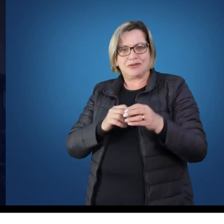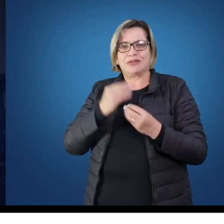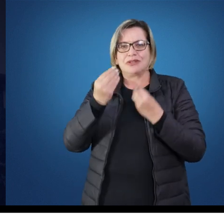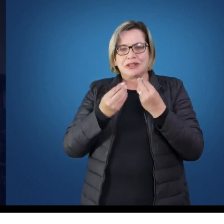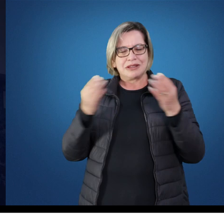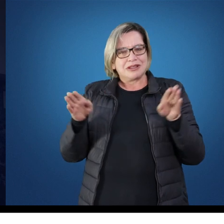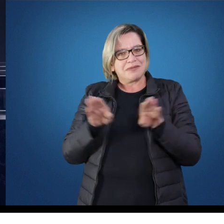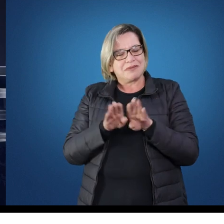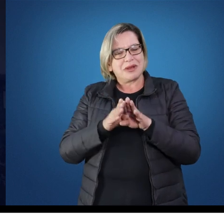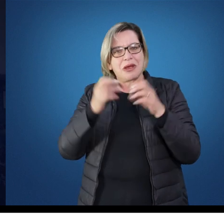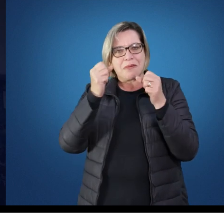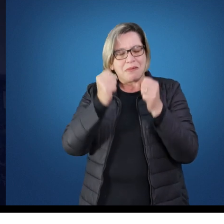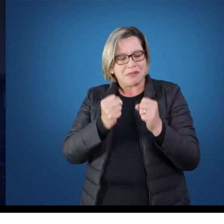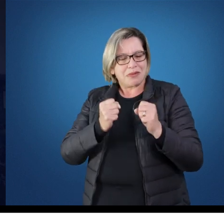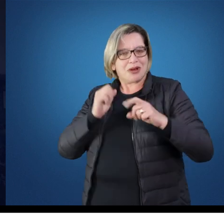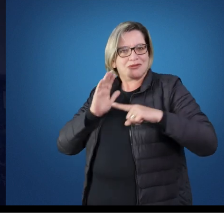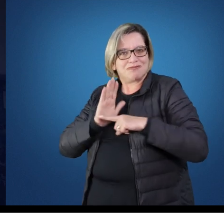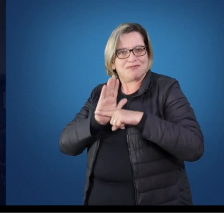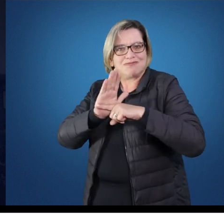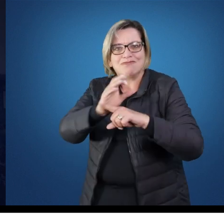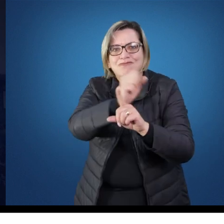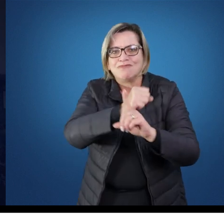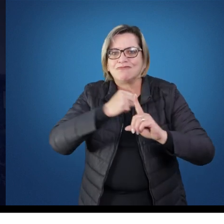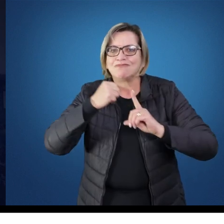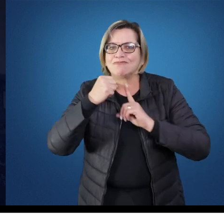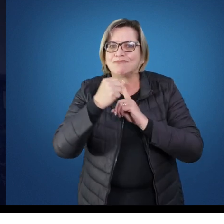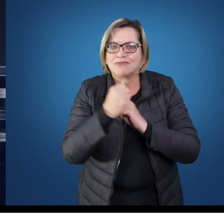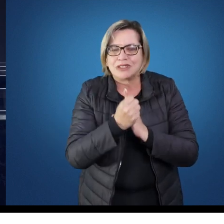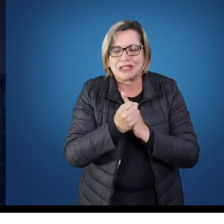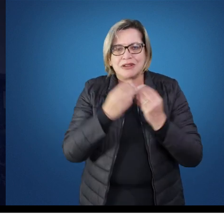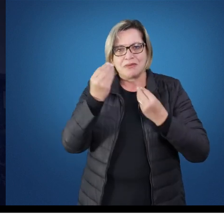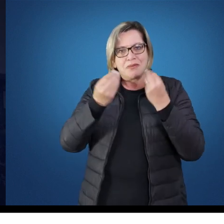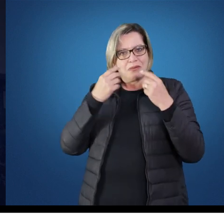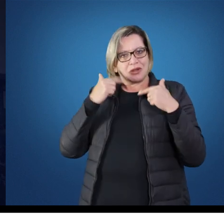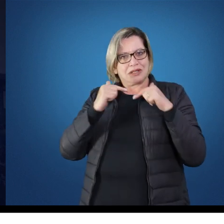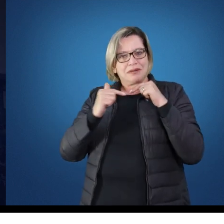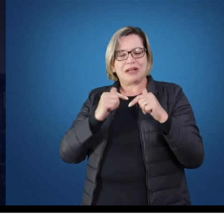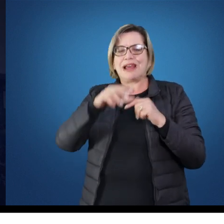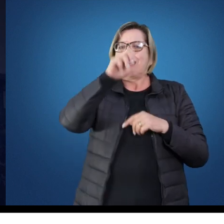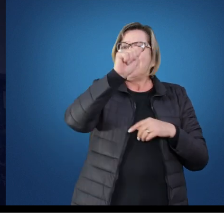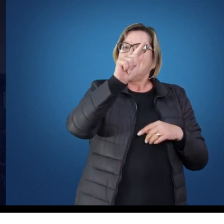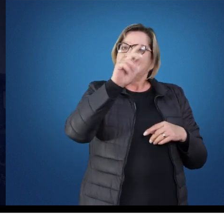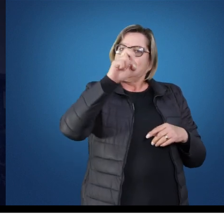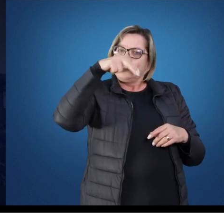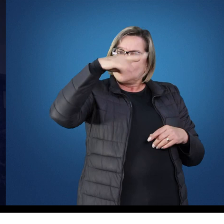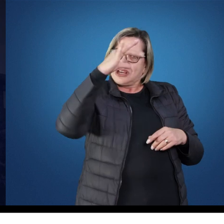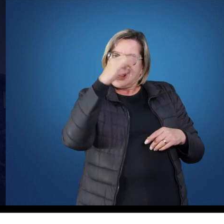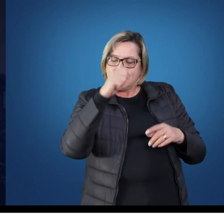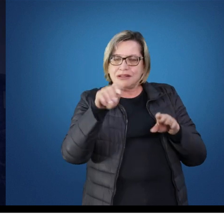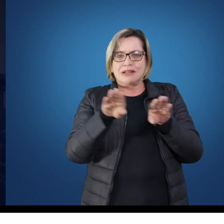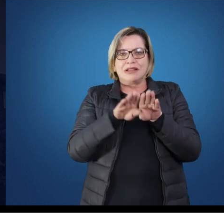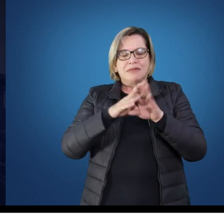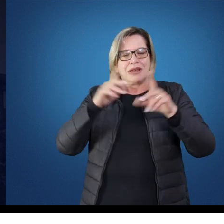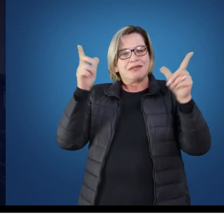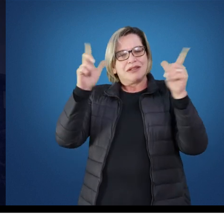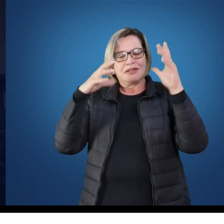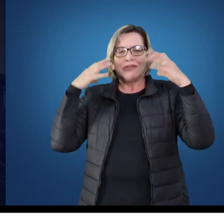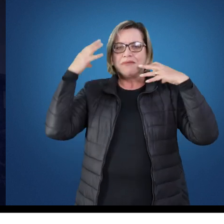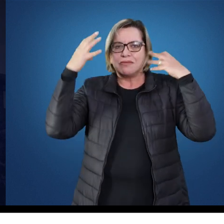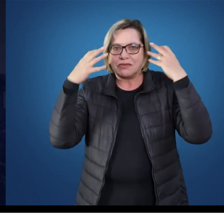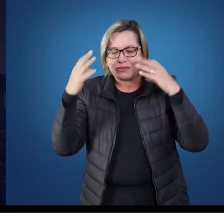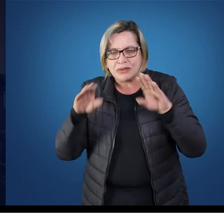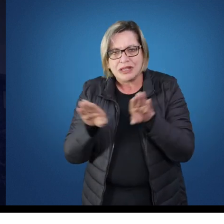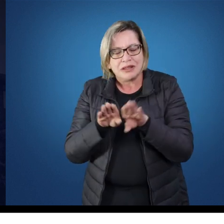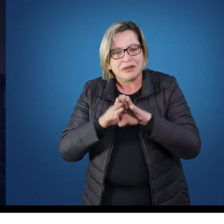Assim, estará capacitado para melhor atender às demandas da sociedade, seja para atuar junto às agências de propaganda, aos meios de comunicação